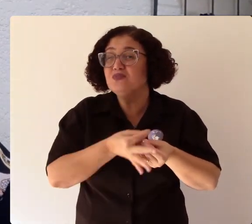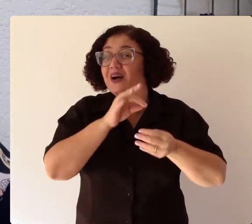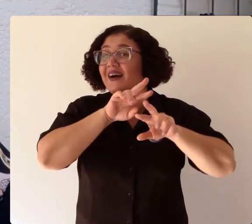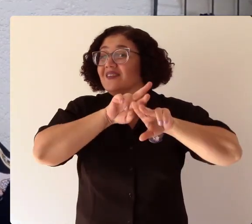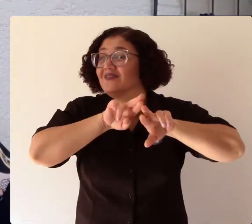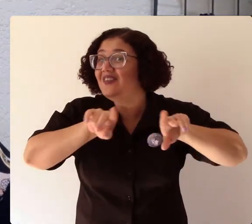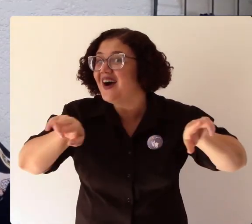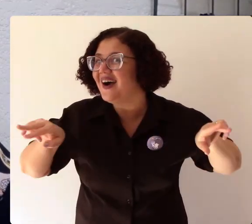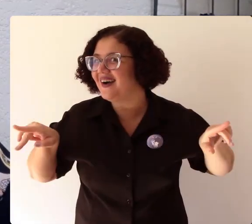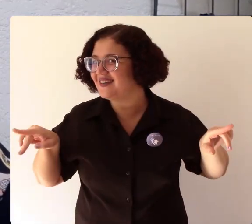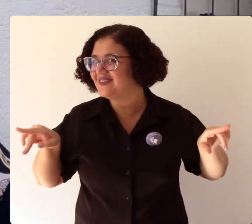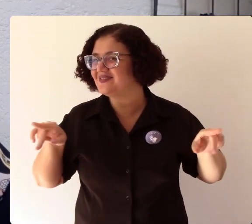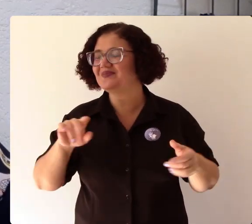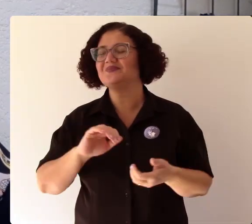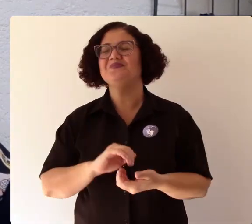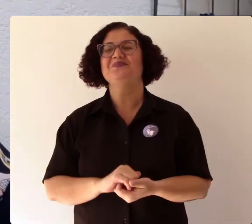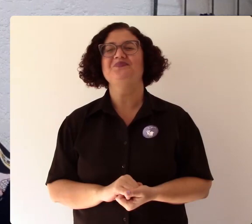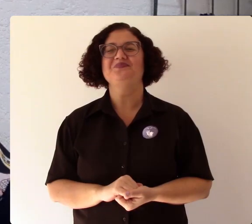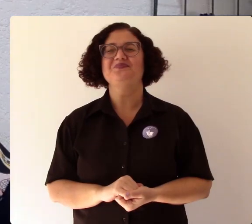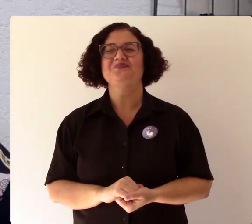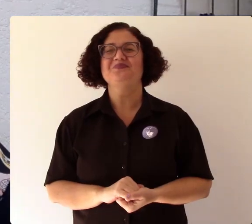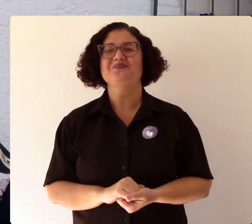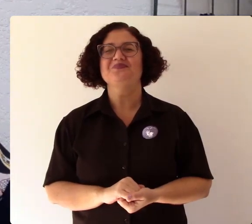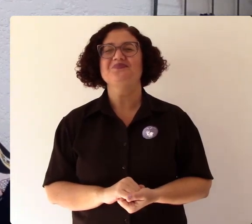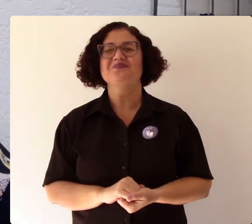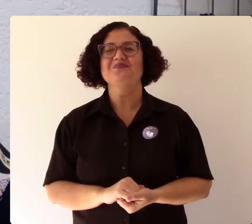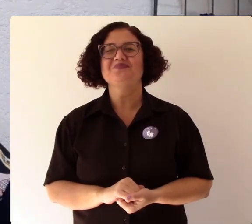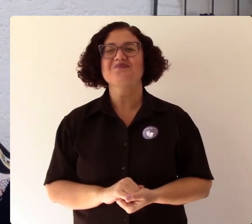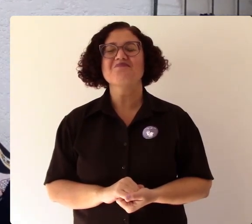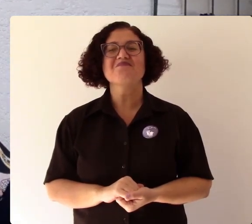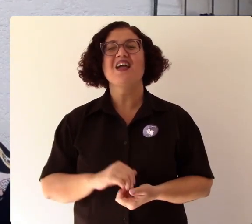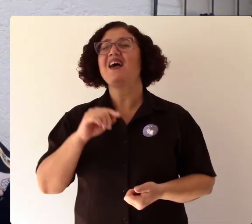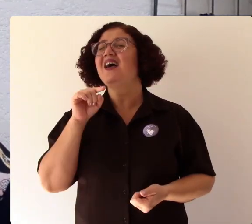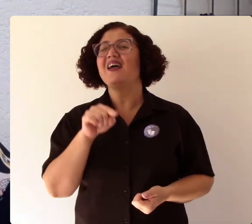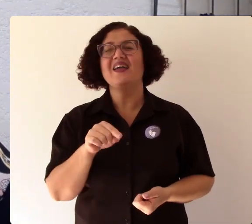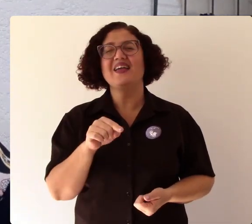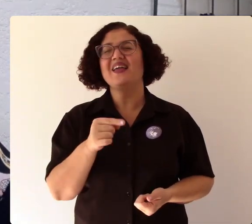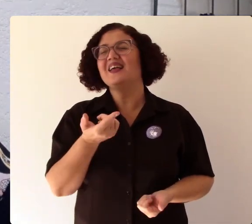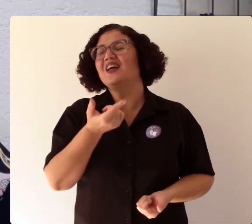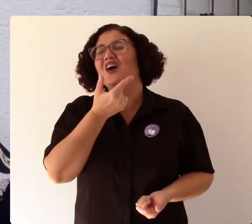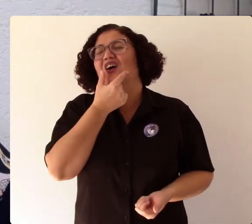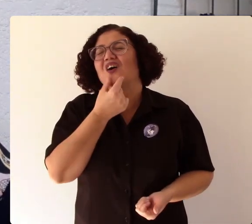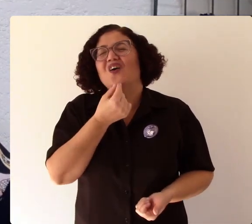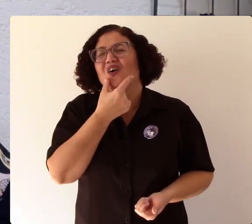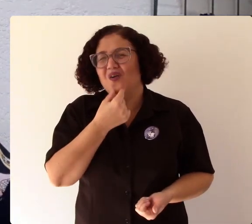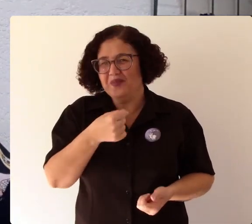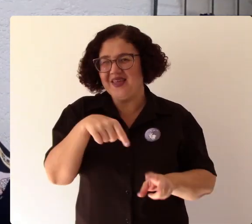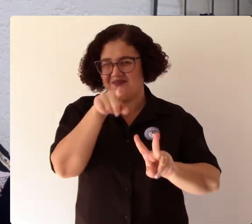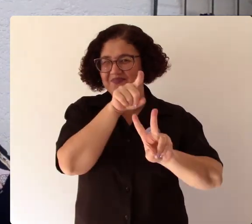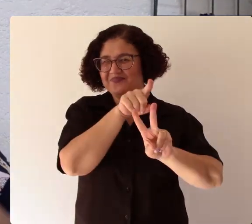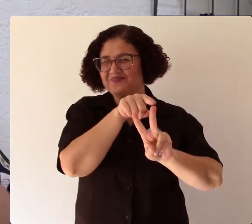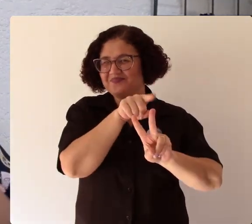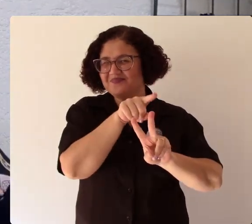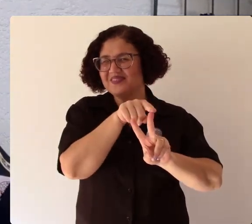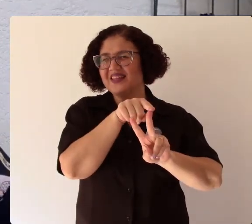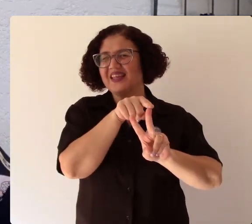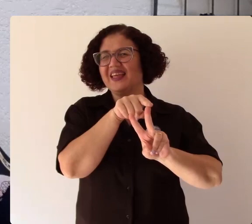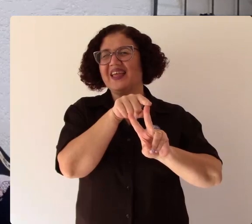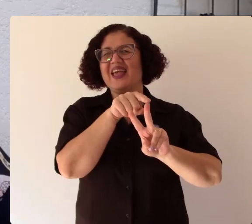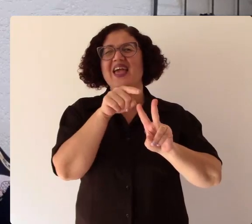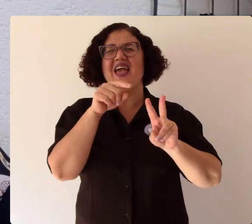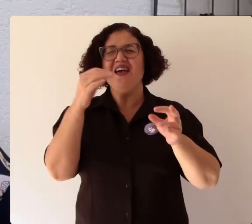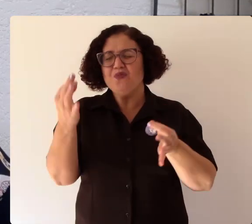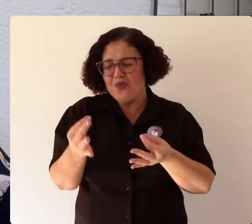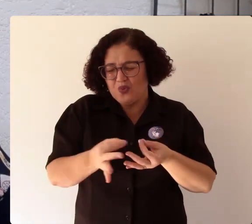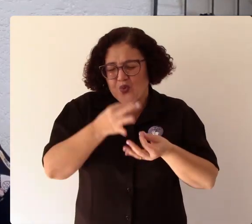produzindo uma obra imensa na qual ele ressignifica